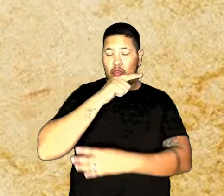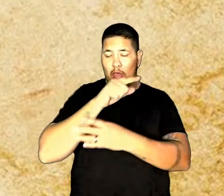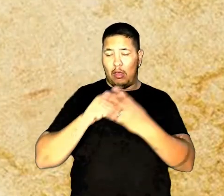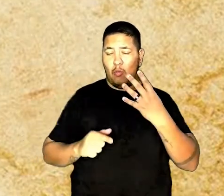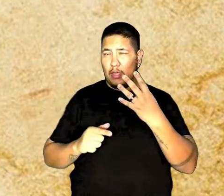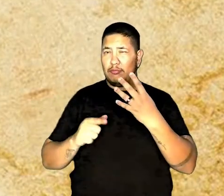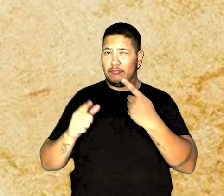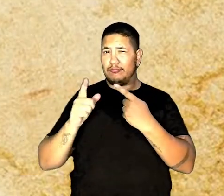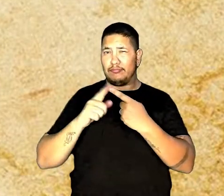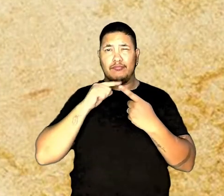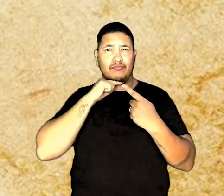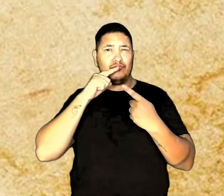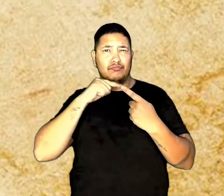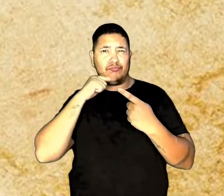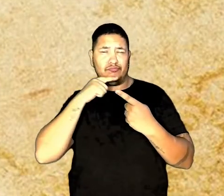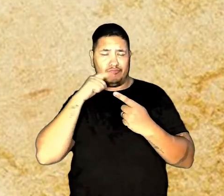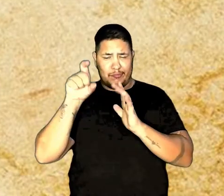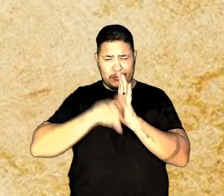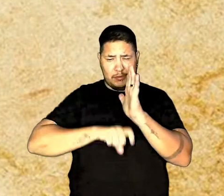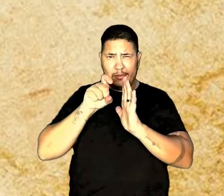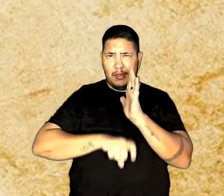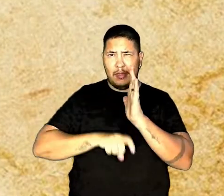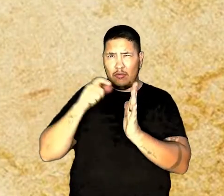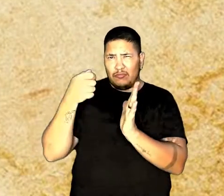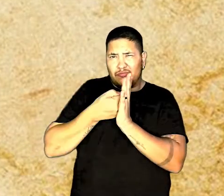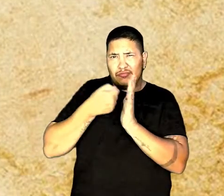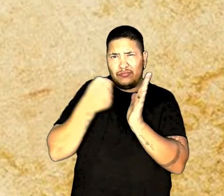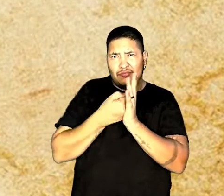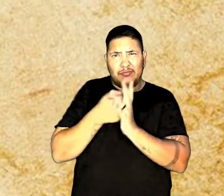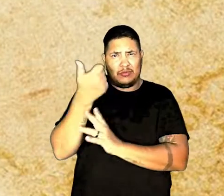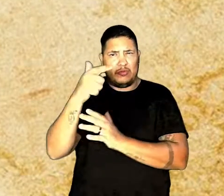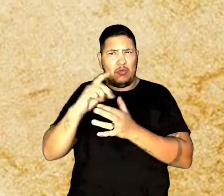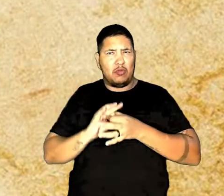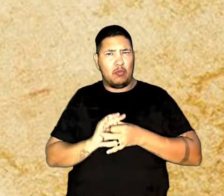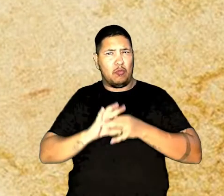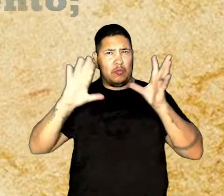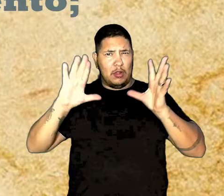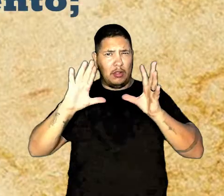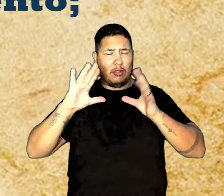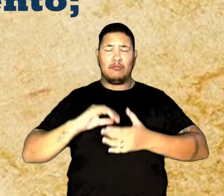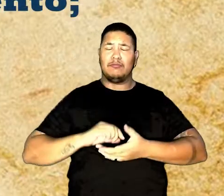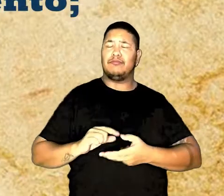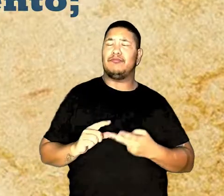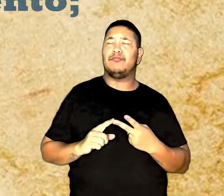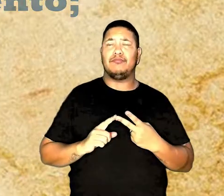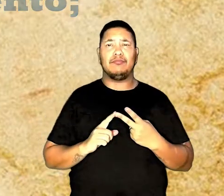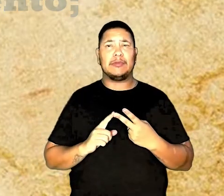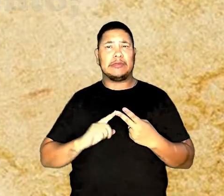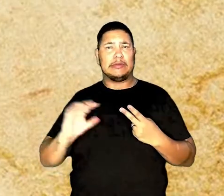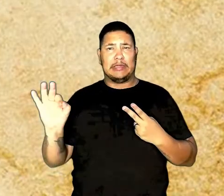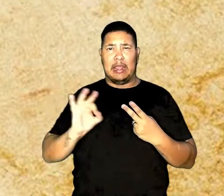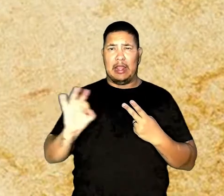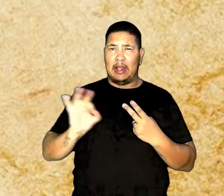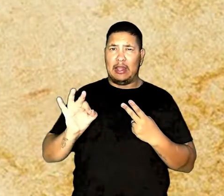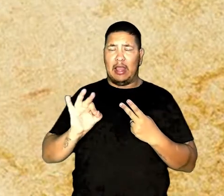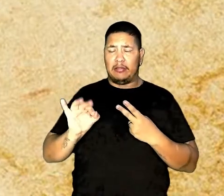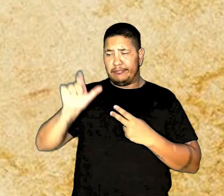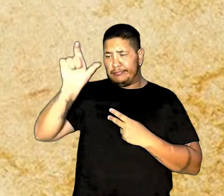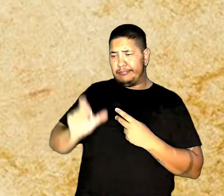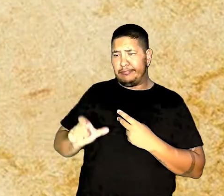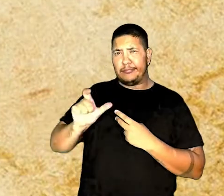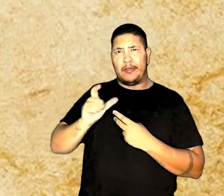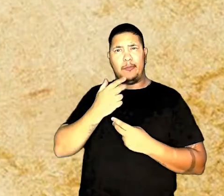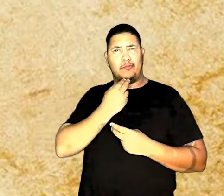princípios. Nenhum tributo poderia ser cobrado sem autorização do parlamento. Nenhum